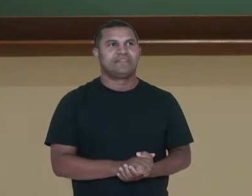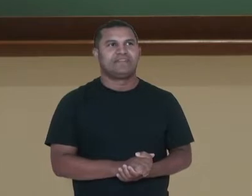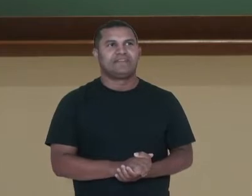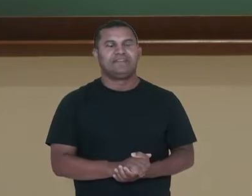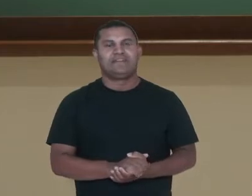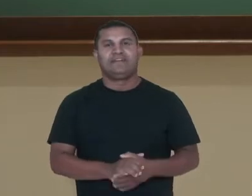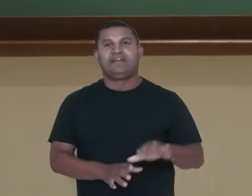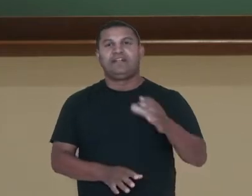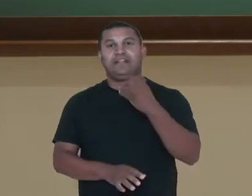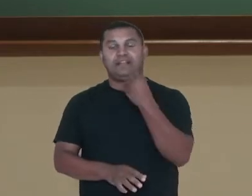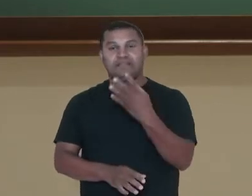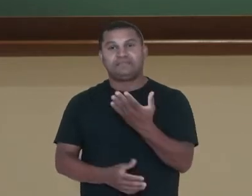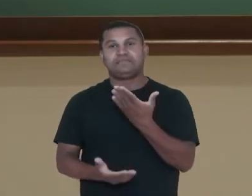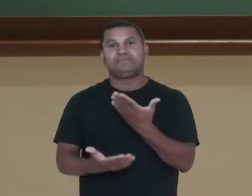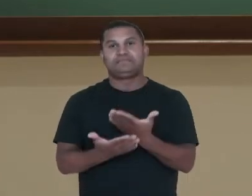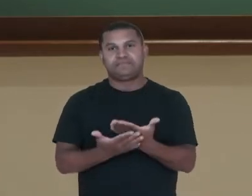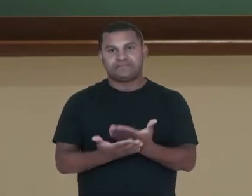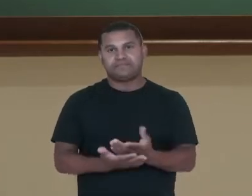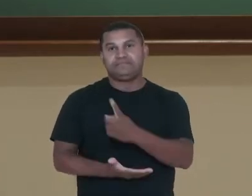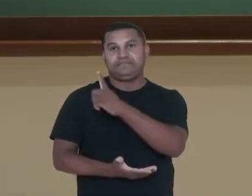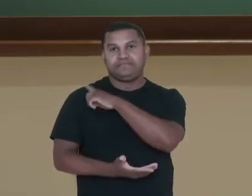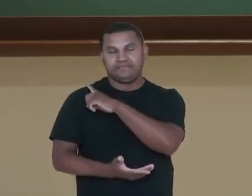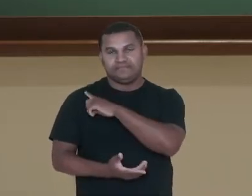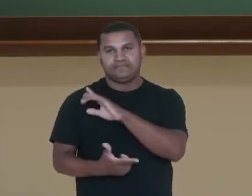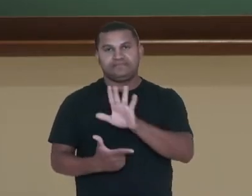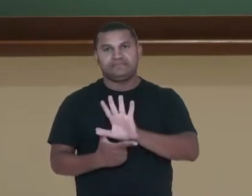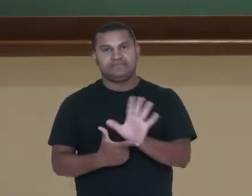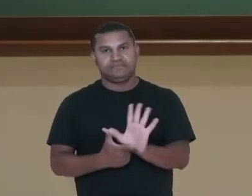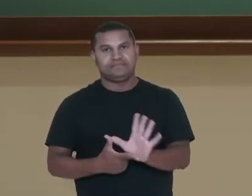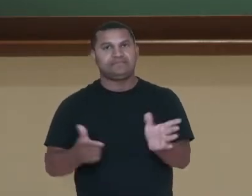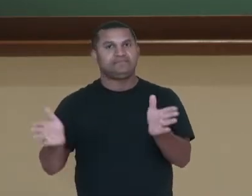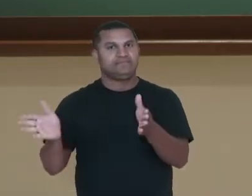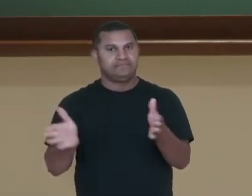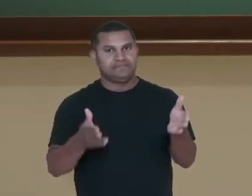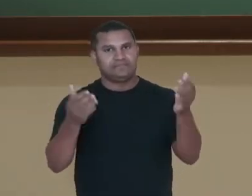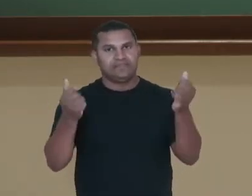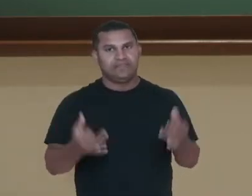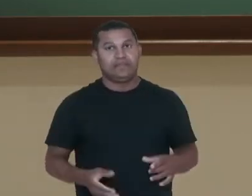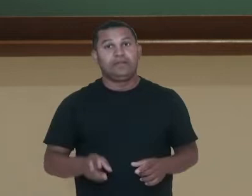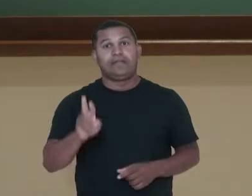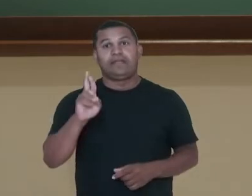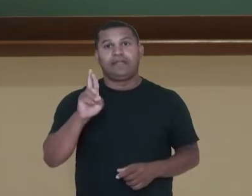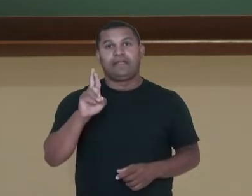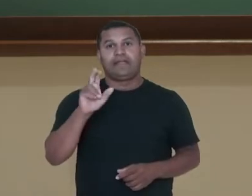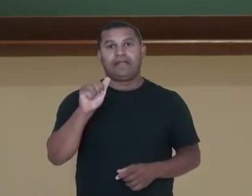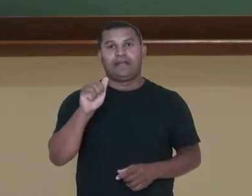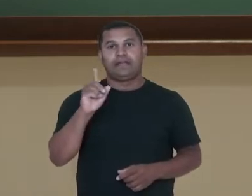Olá estudantes da primeira série! Nesse vídeo nós vamos falar sobre radiação e câncer.